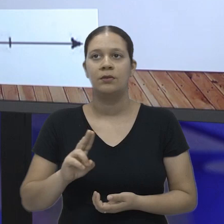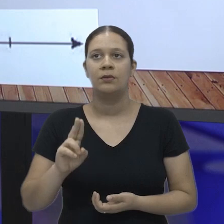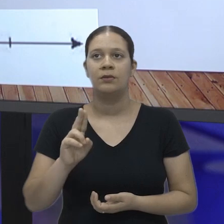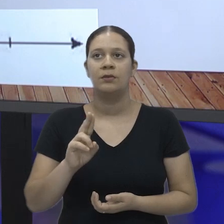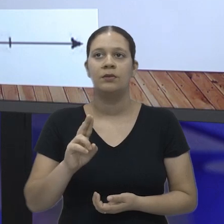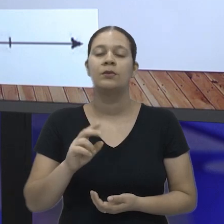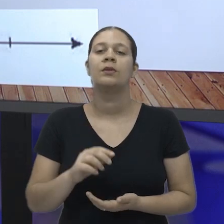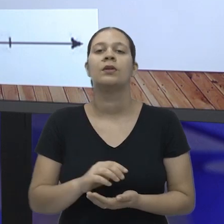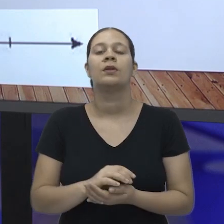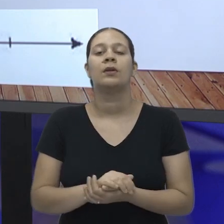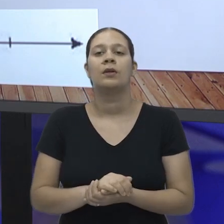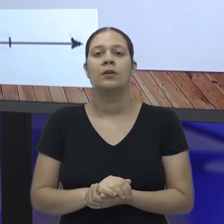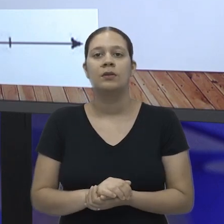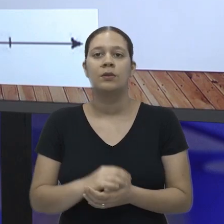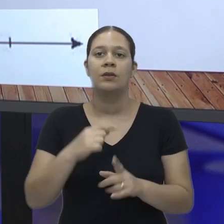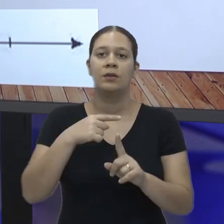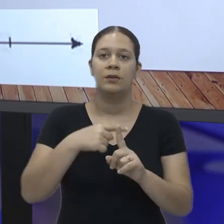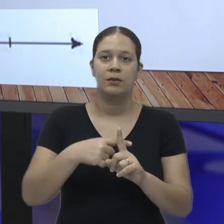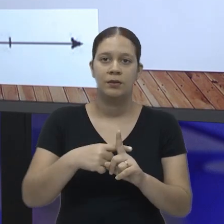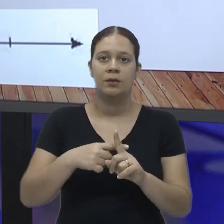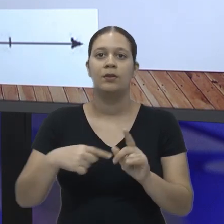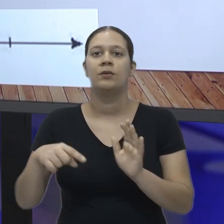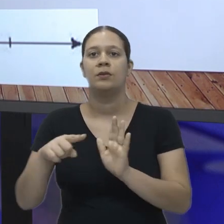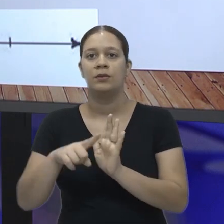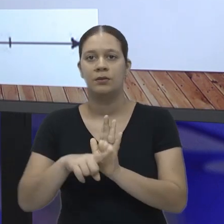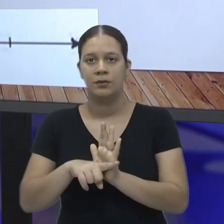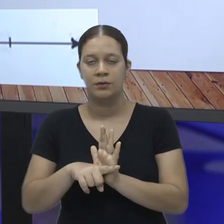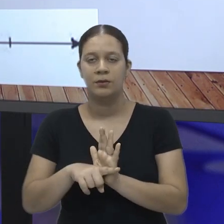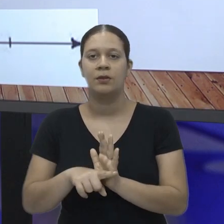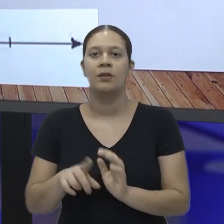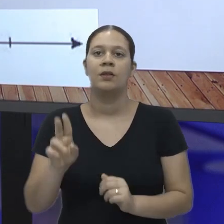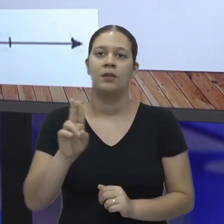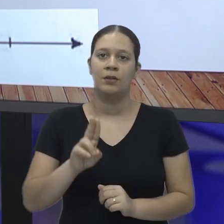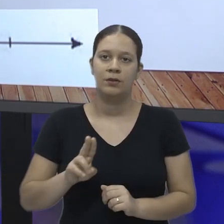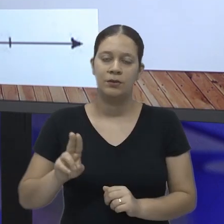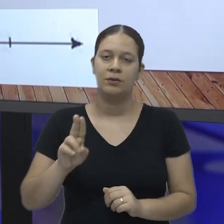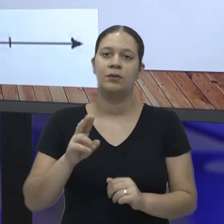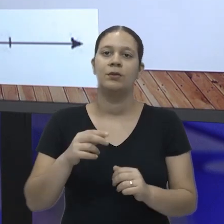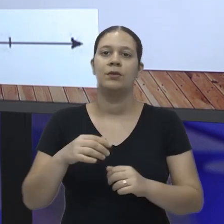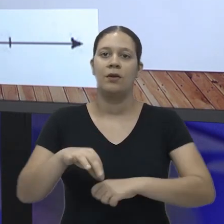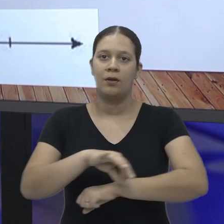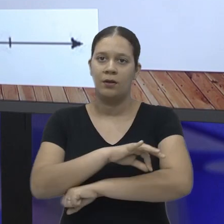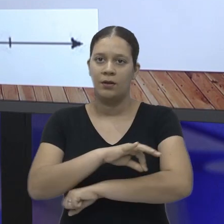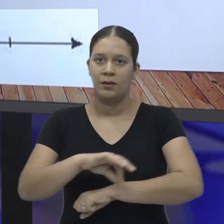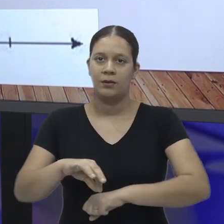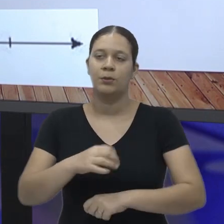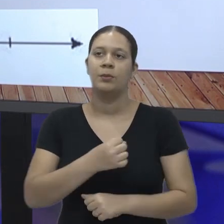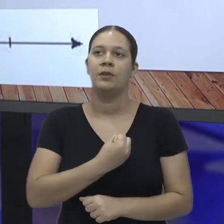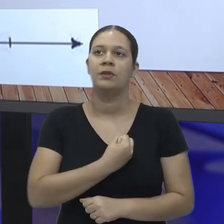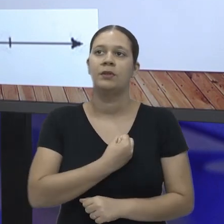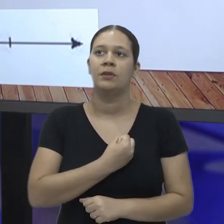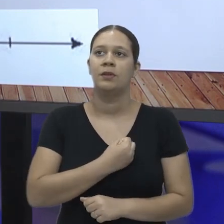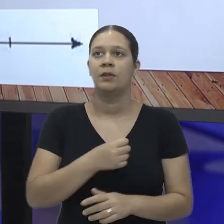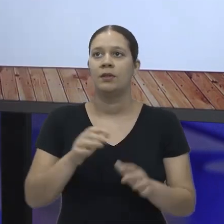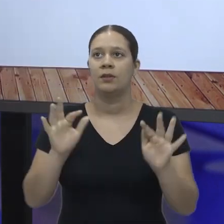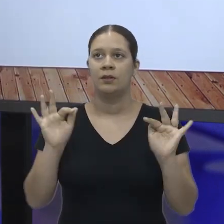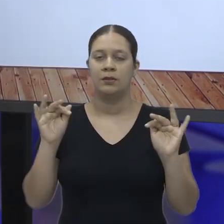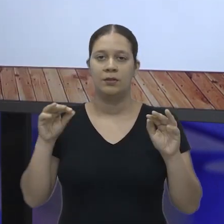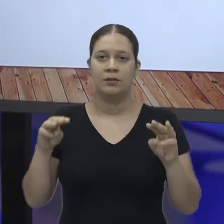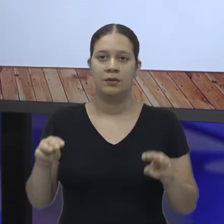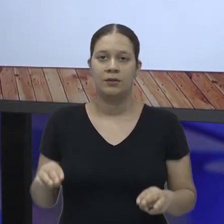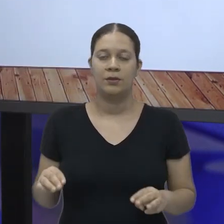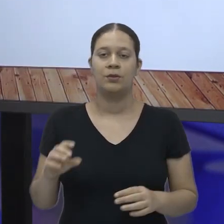chegar aos resultados foram operações como adição e subtração utilizando a reta numérica. E por fim,